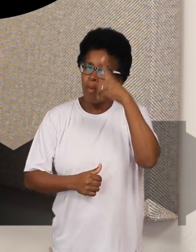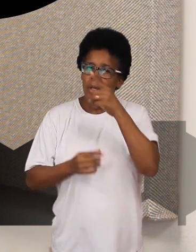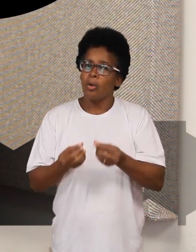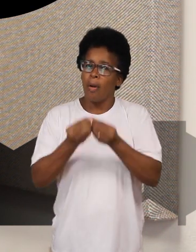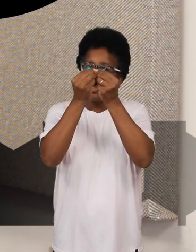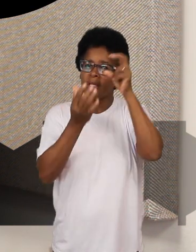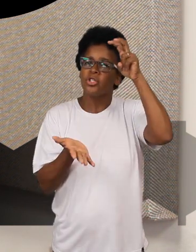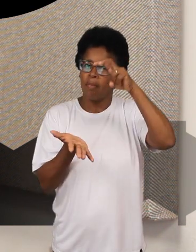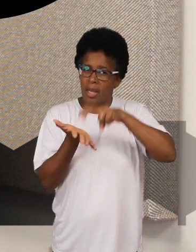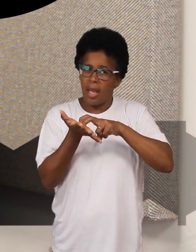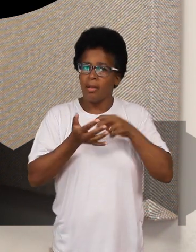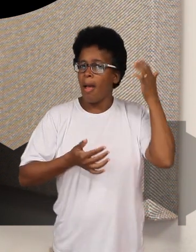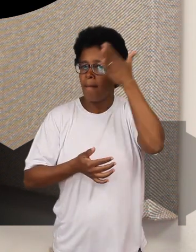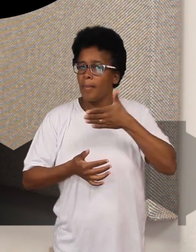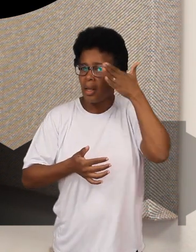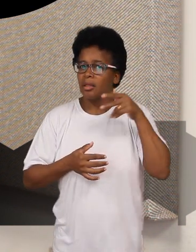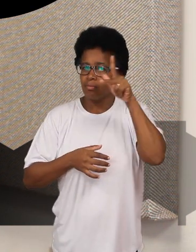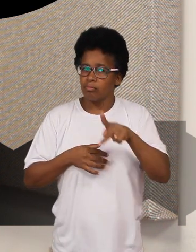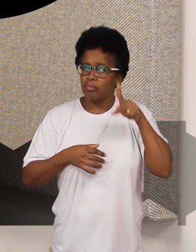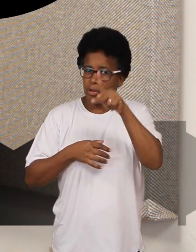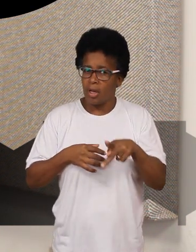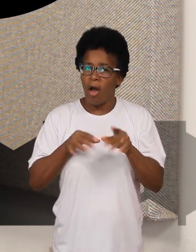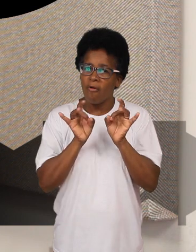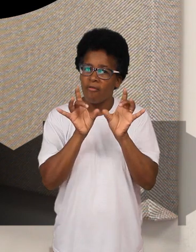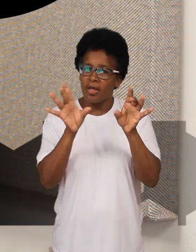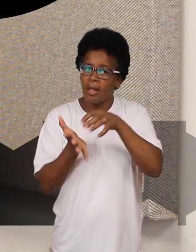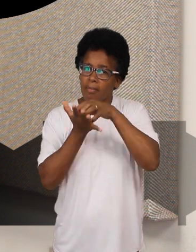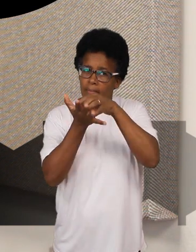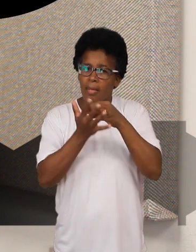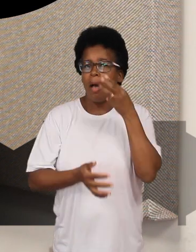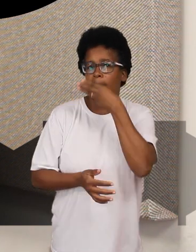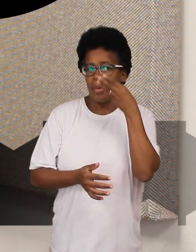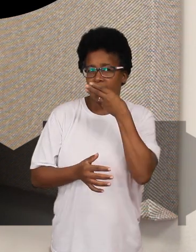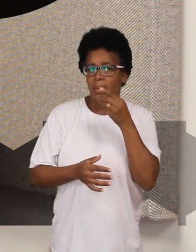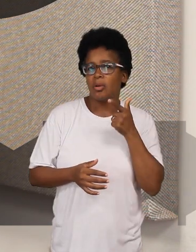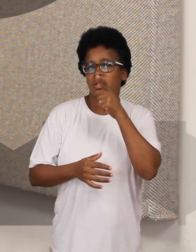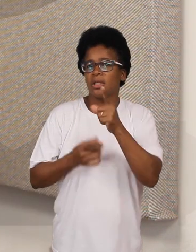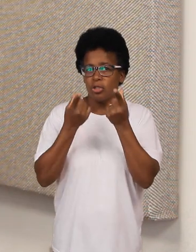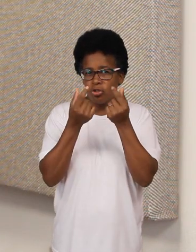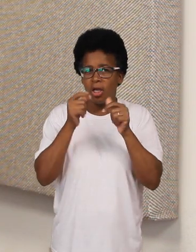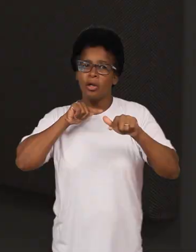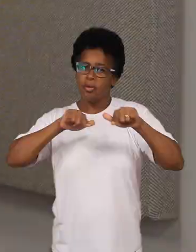teatral venderá sobremesas para arrecadar fundos para seus trabalhos de evangelização.